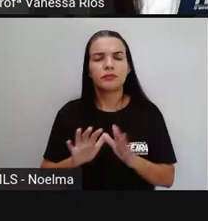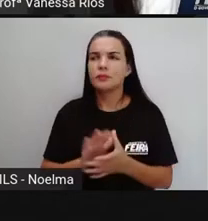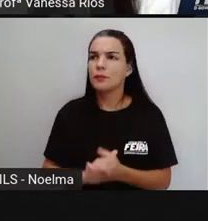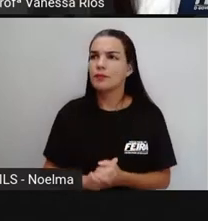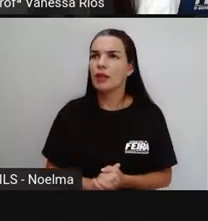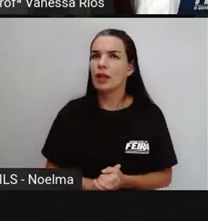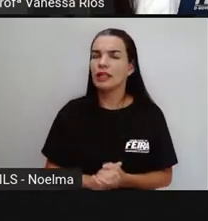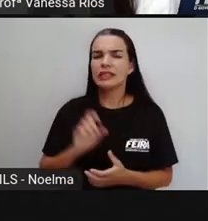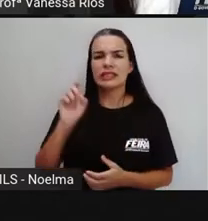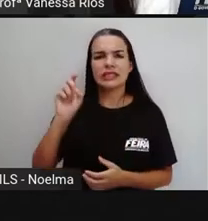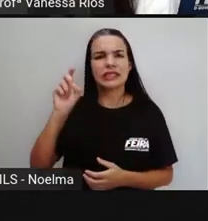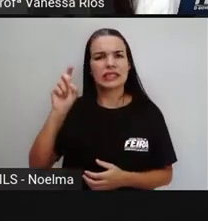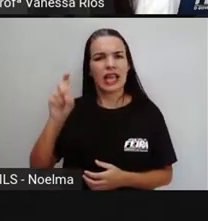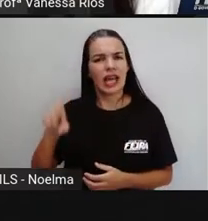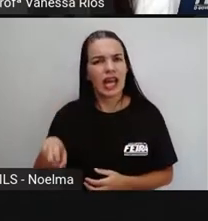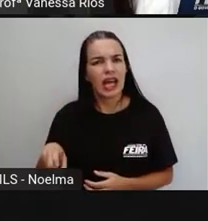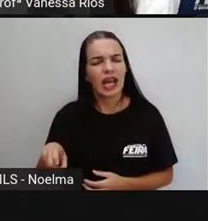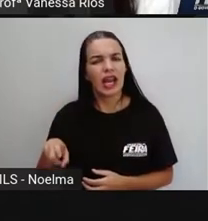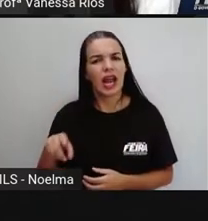corretamente?